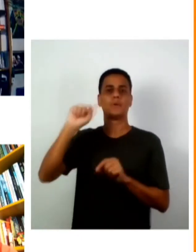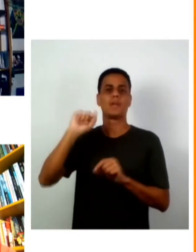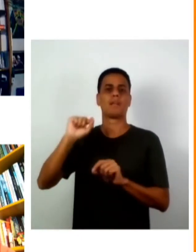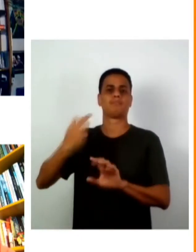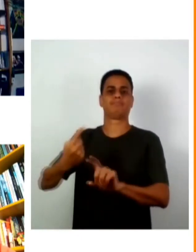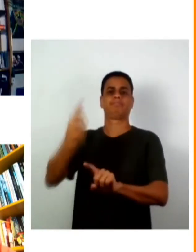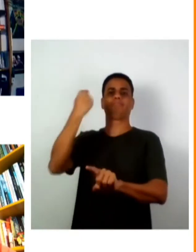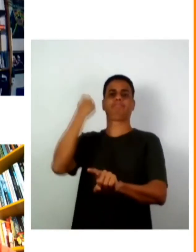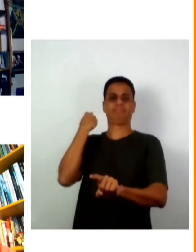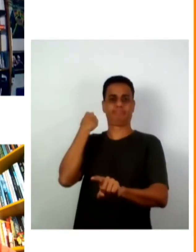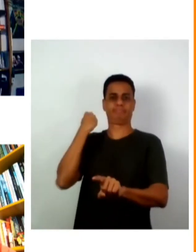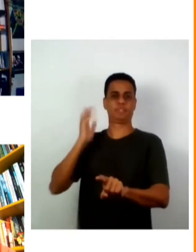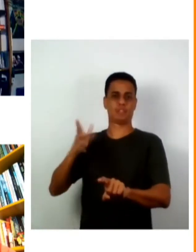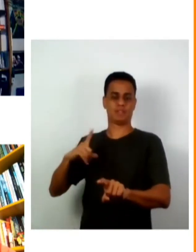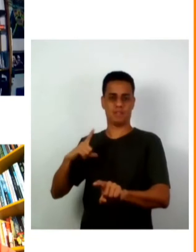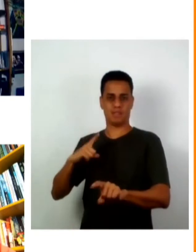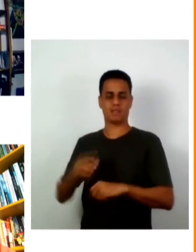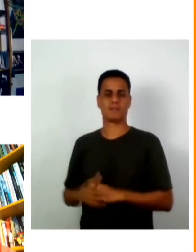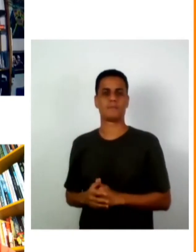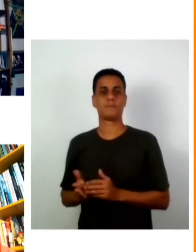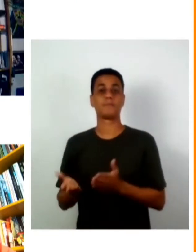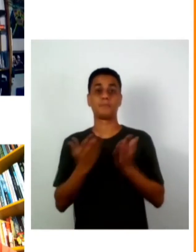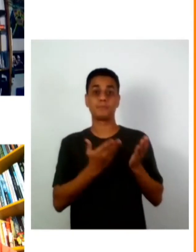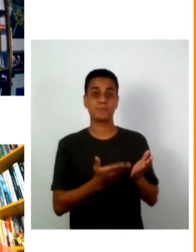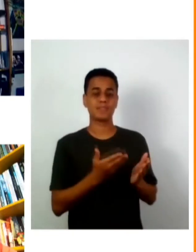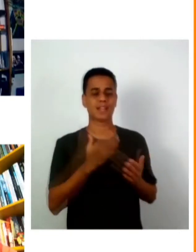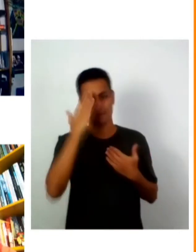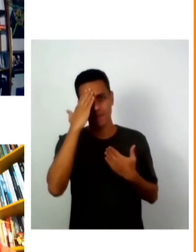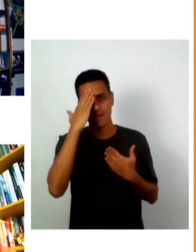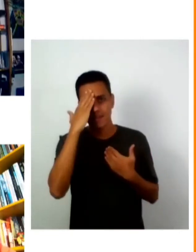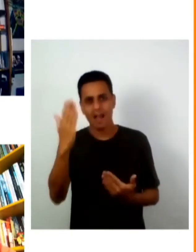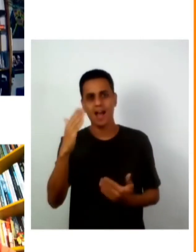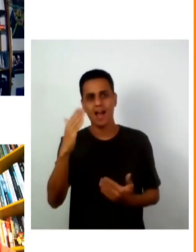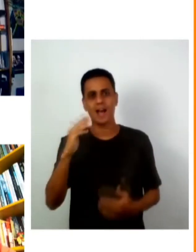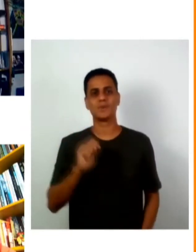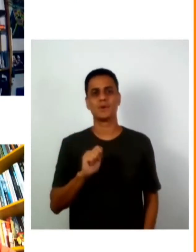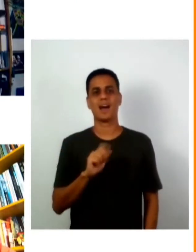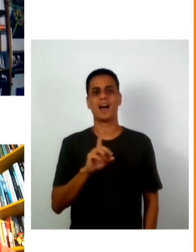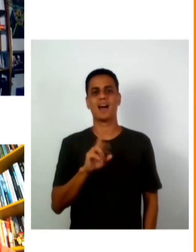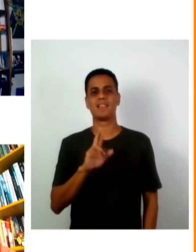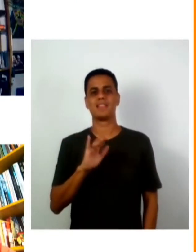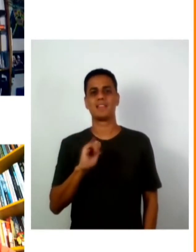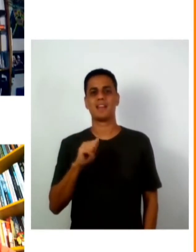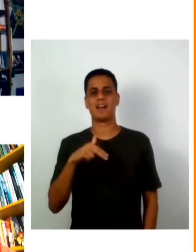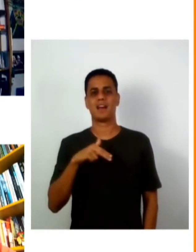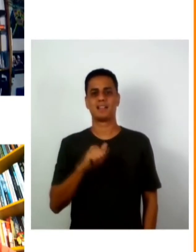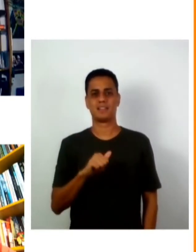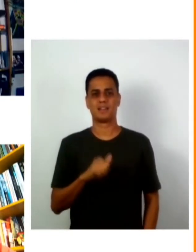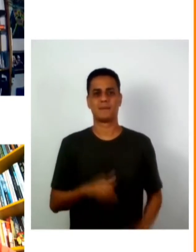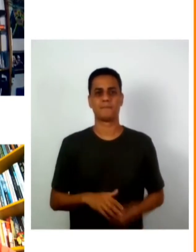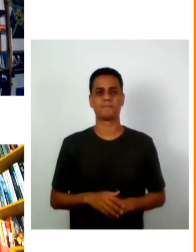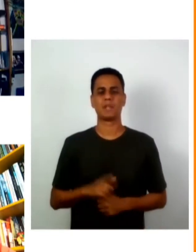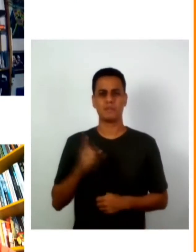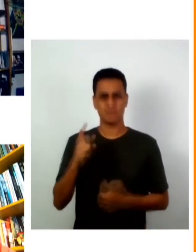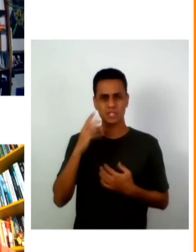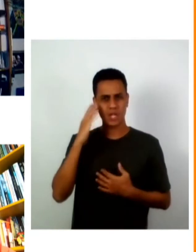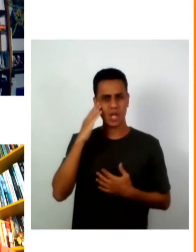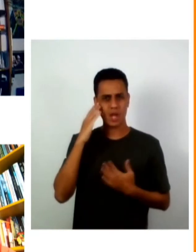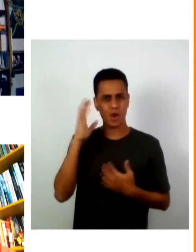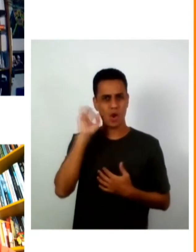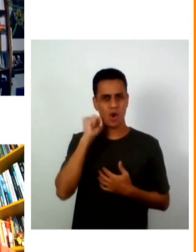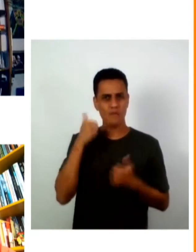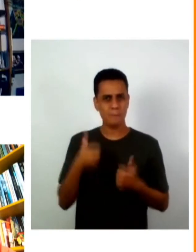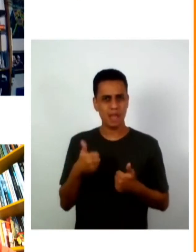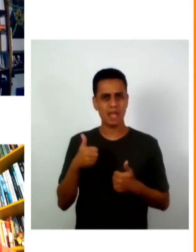Adriana Adriana vocês me ouvem bem porque às vezes veio um pouco picadinho a voz você está